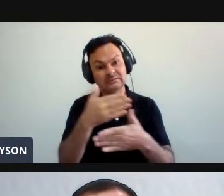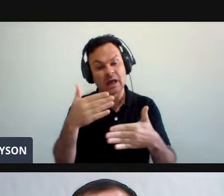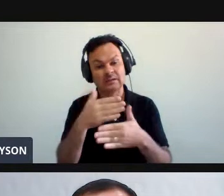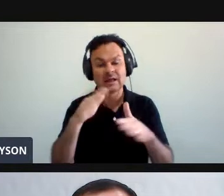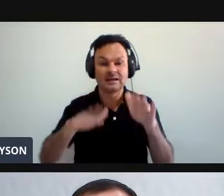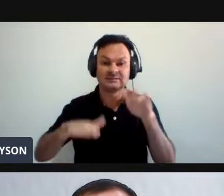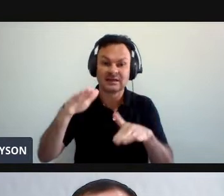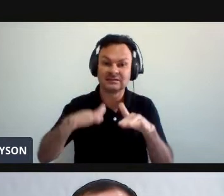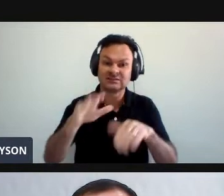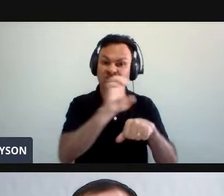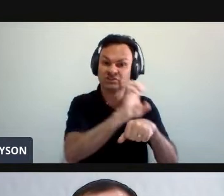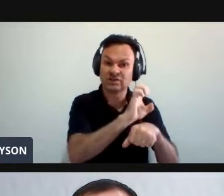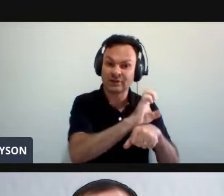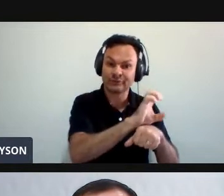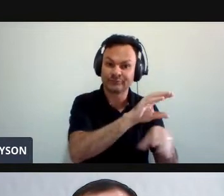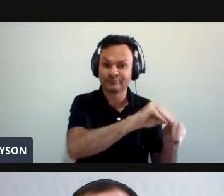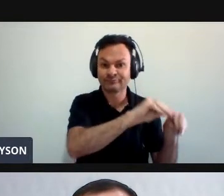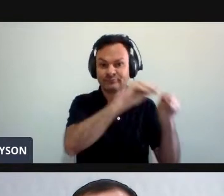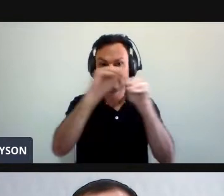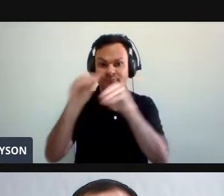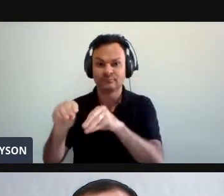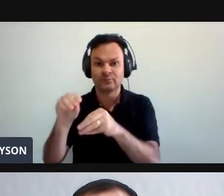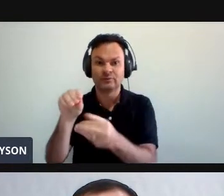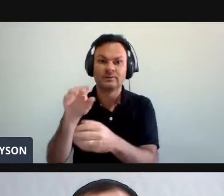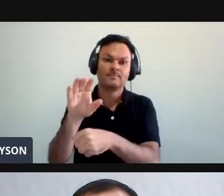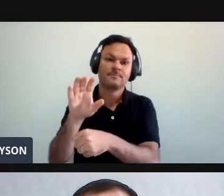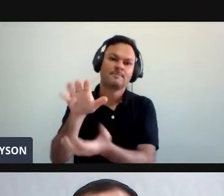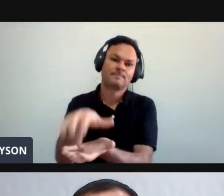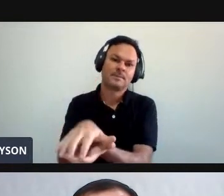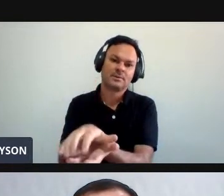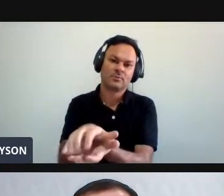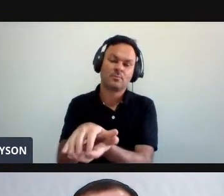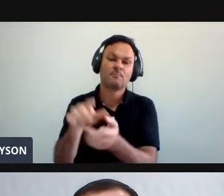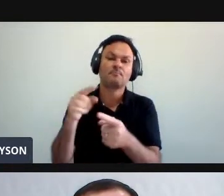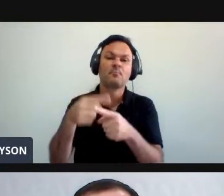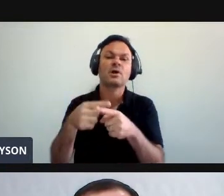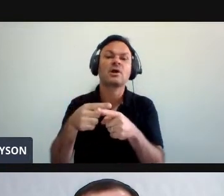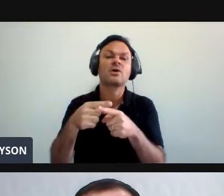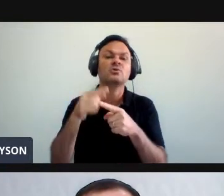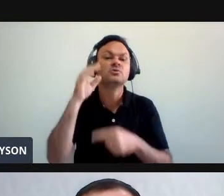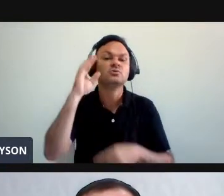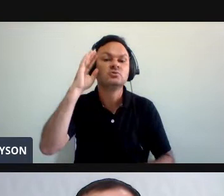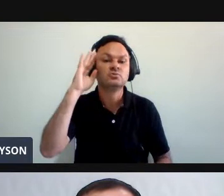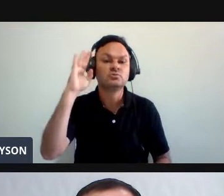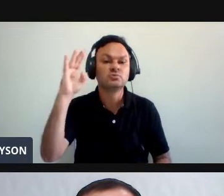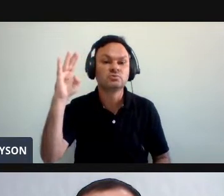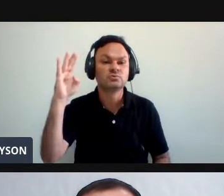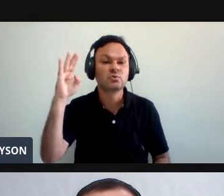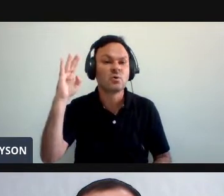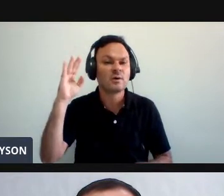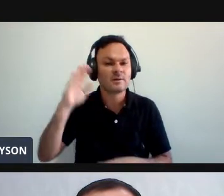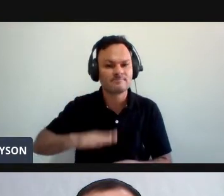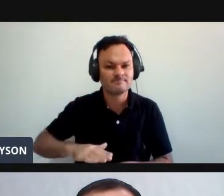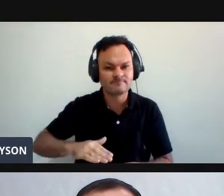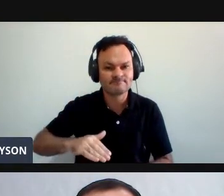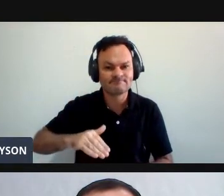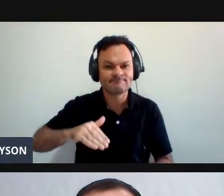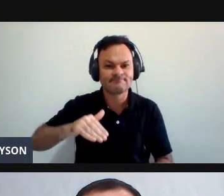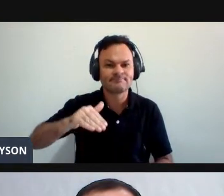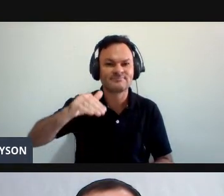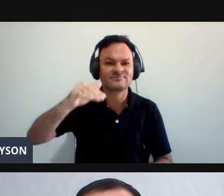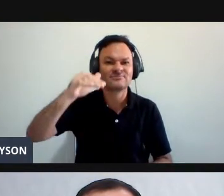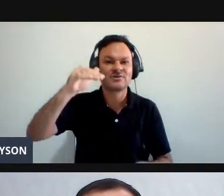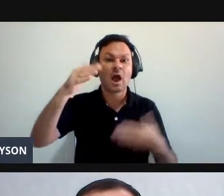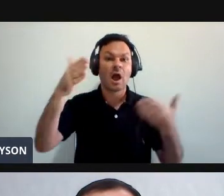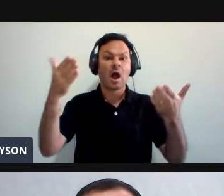até de estado Tudo isso por um sonho Que muitas vezes acompanham vocês desde criança E